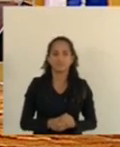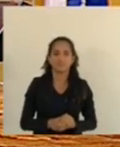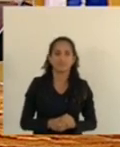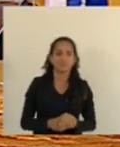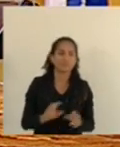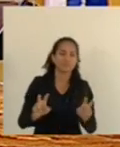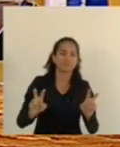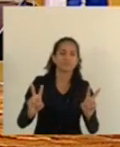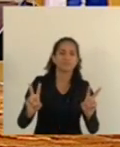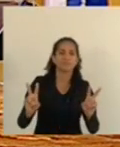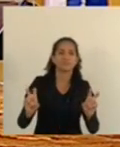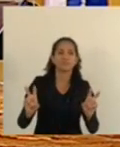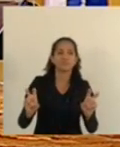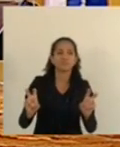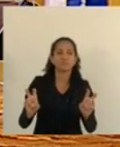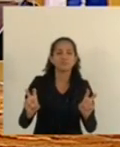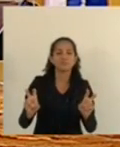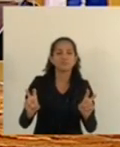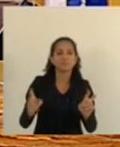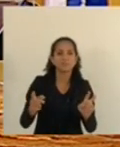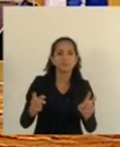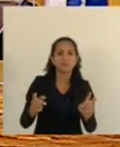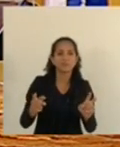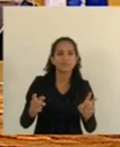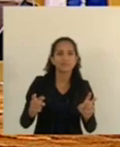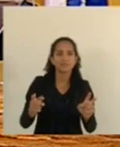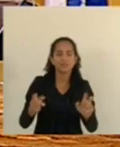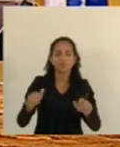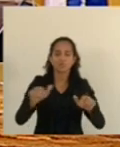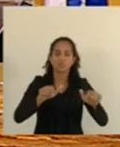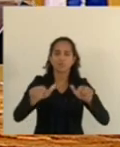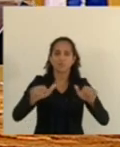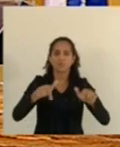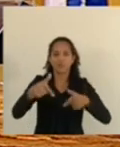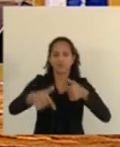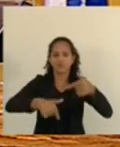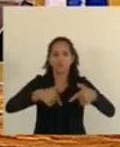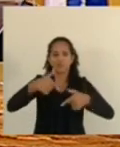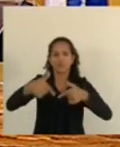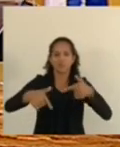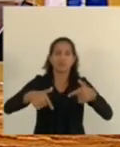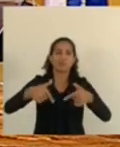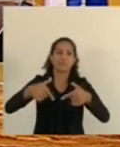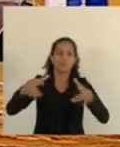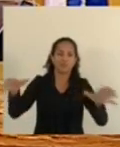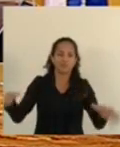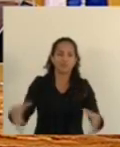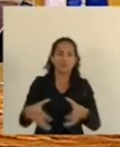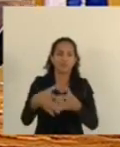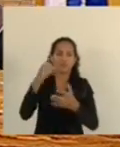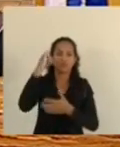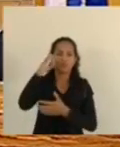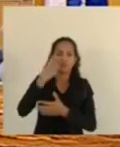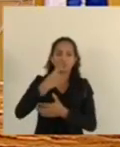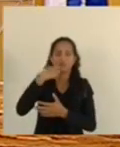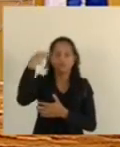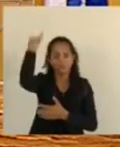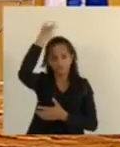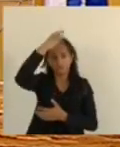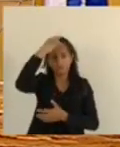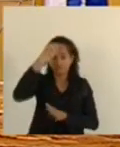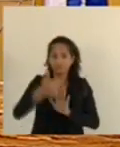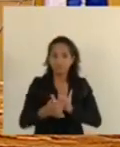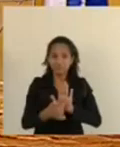a sessão especial sobre o trabalho realizado pela comunidade surda Capixaba.